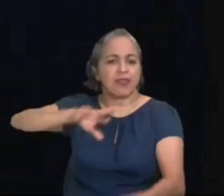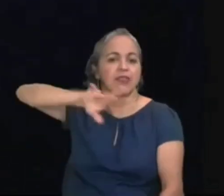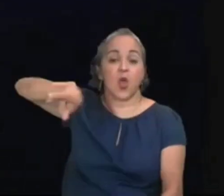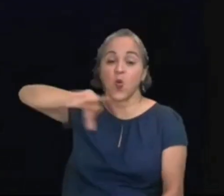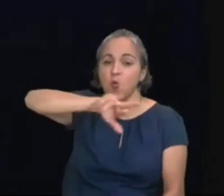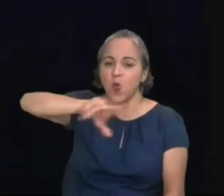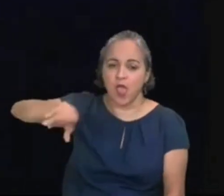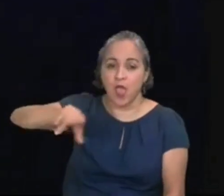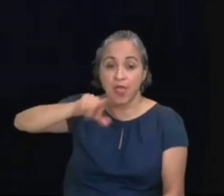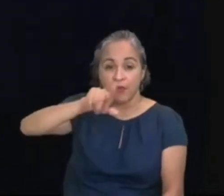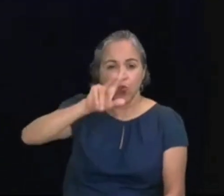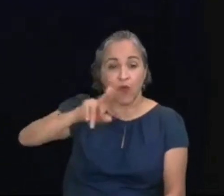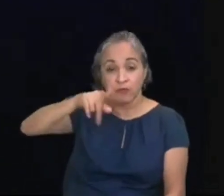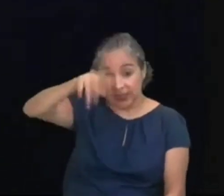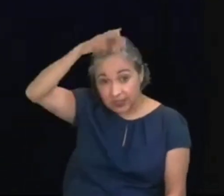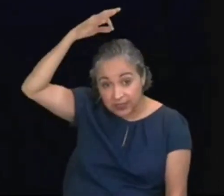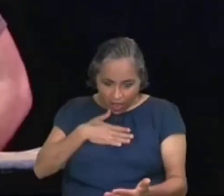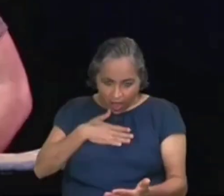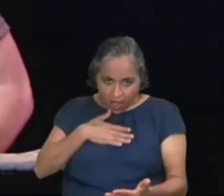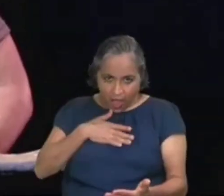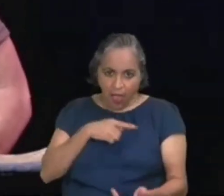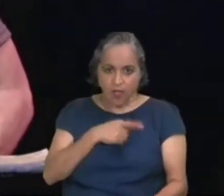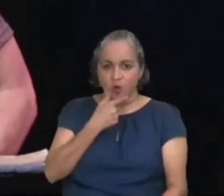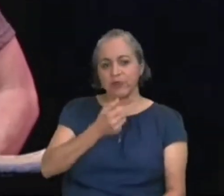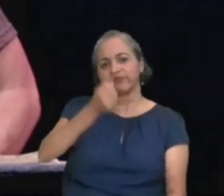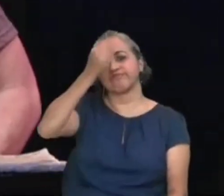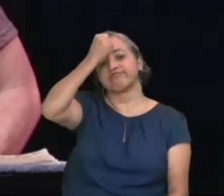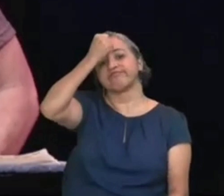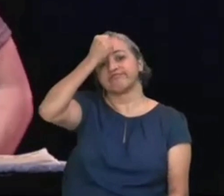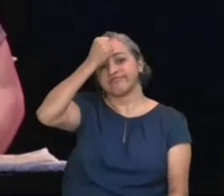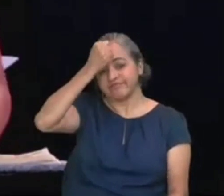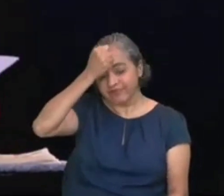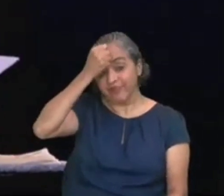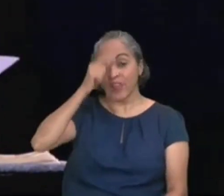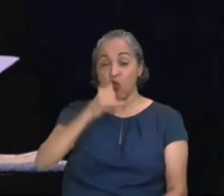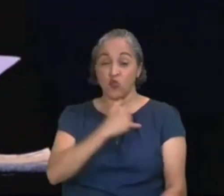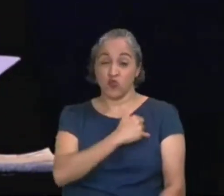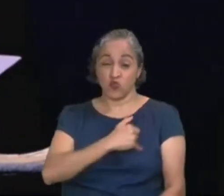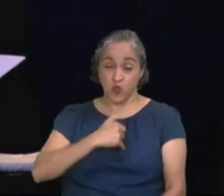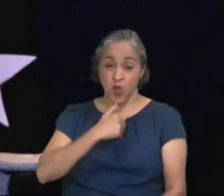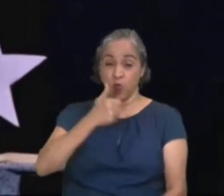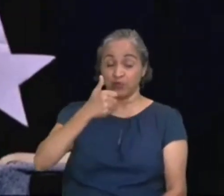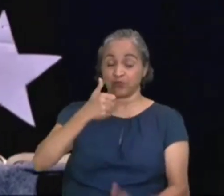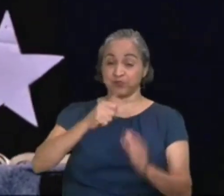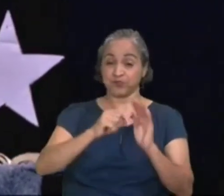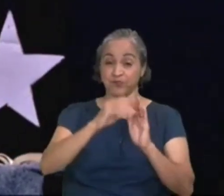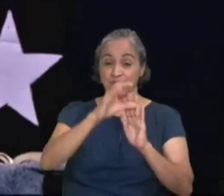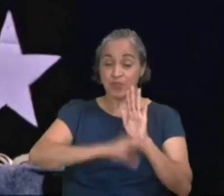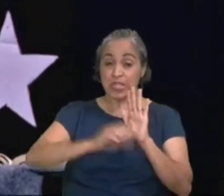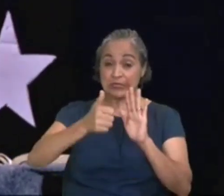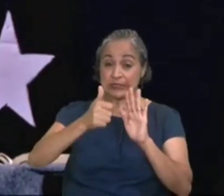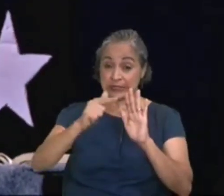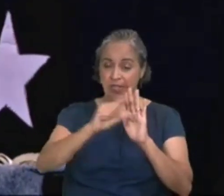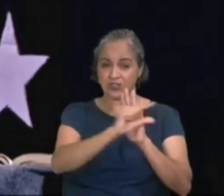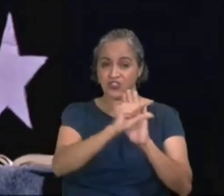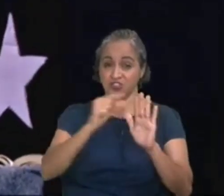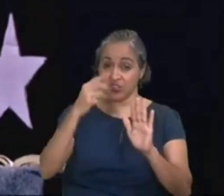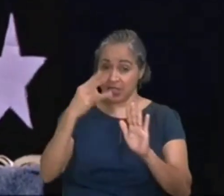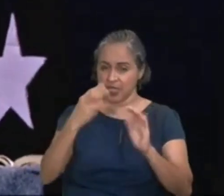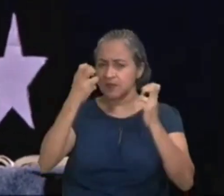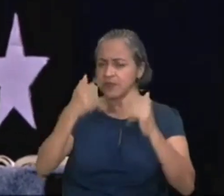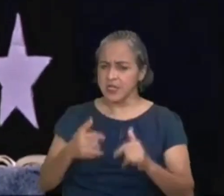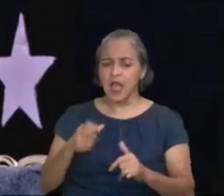você vai comer espiritualmente, você vai aprender, e a vida eterna, esta, que te conheçam a ti,